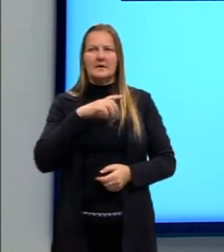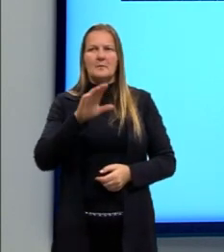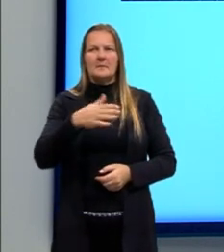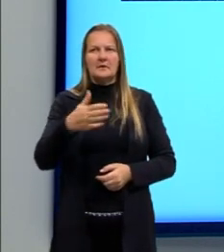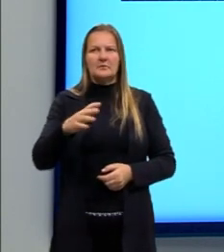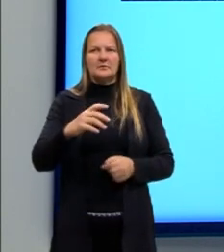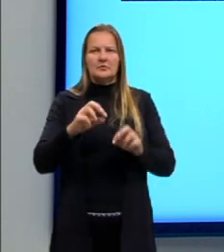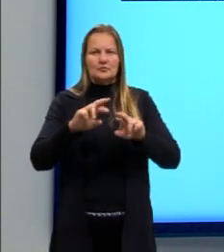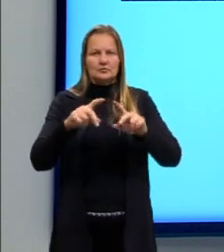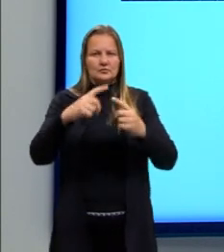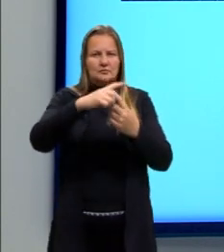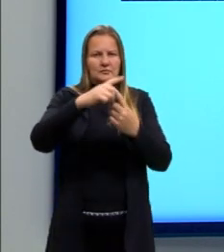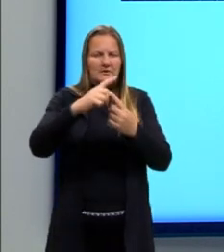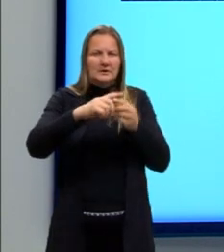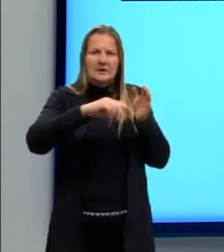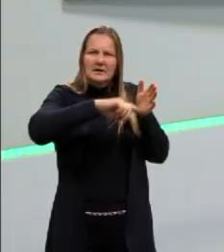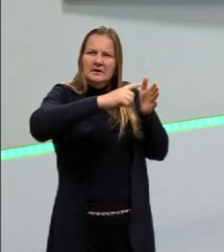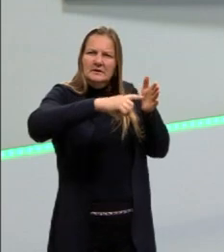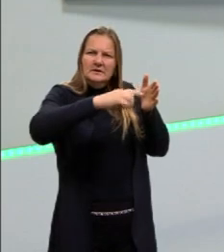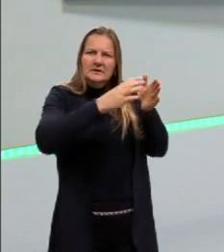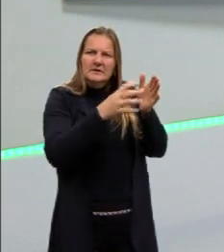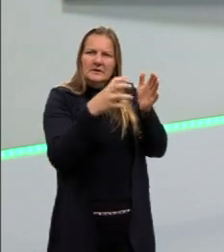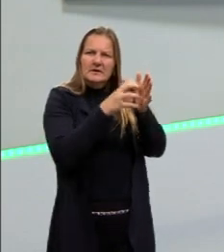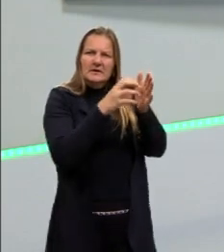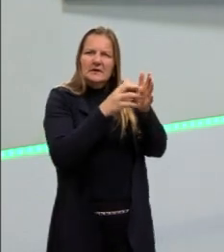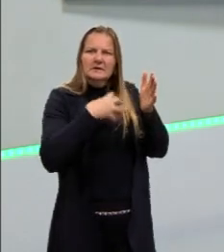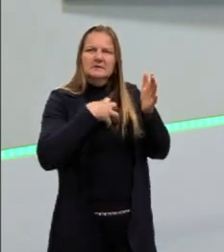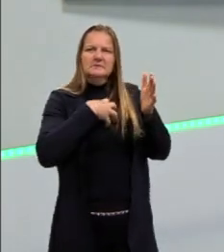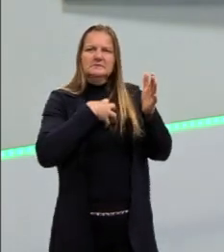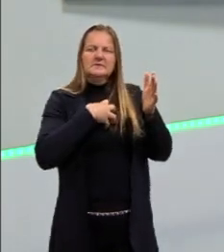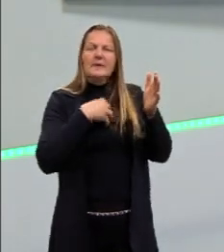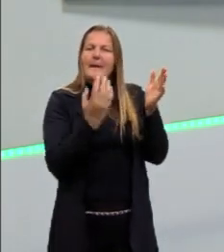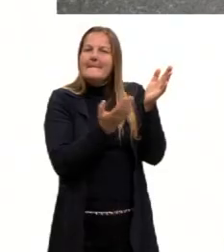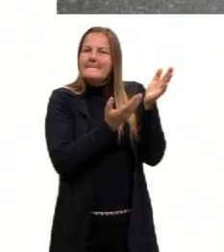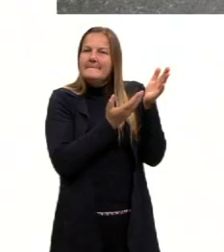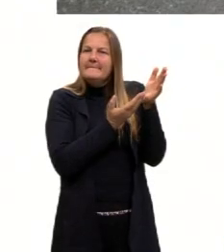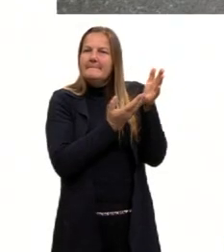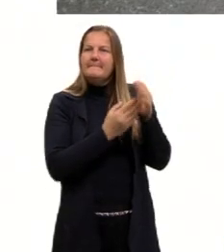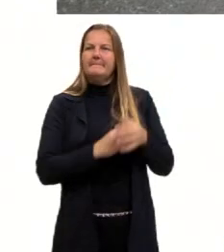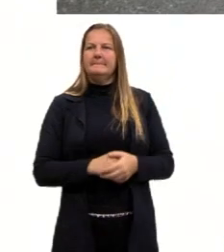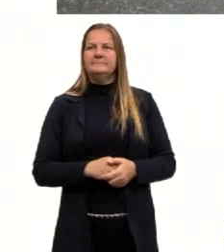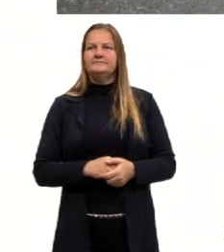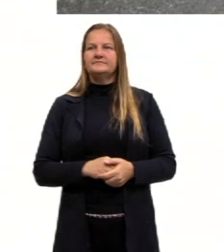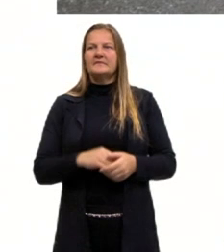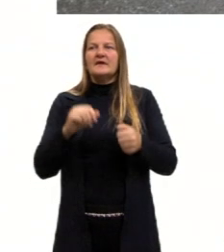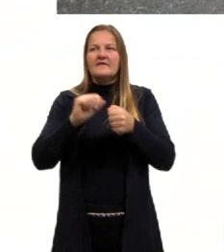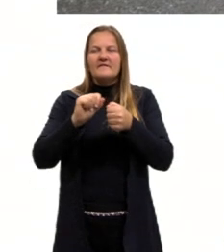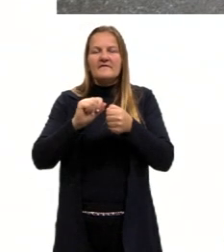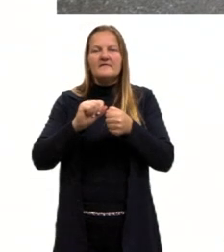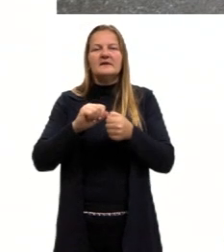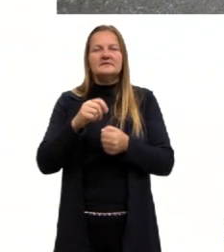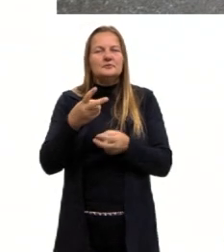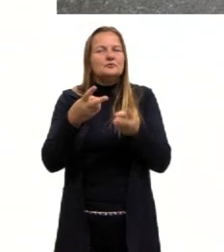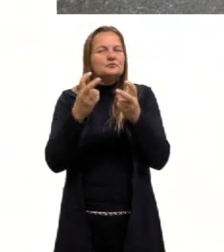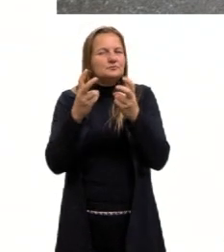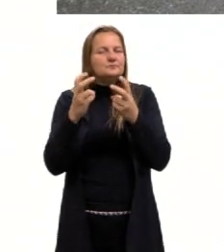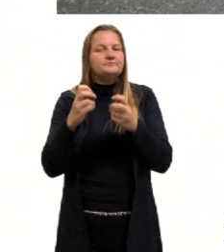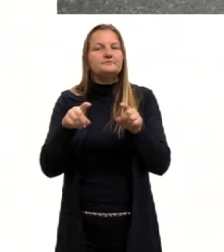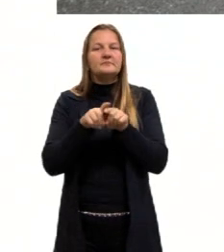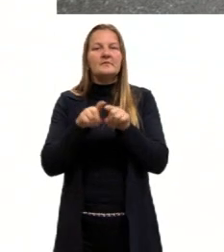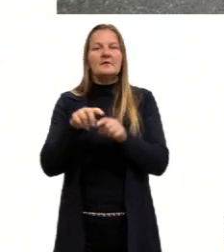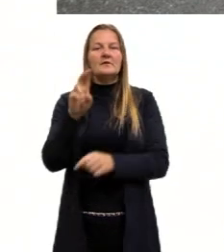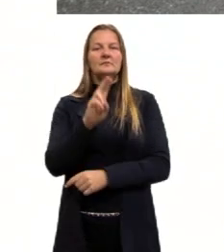diferente, certo? Um jeito barato de se fazer, que a gente acaba vendo por aí, é